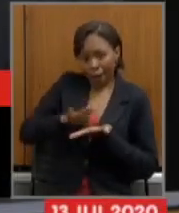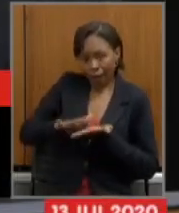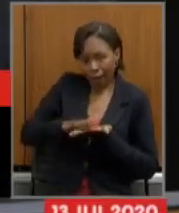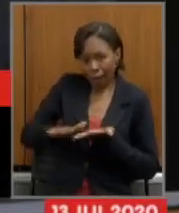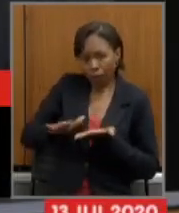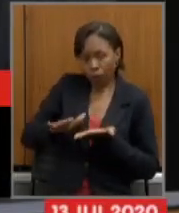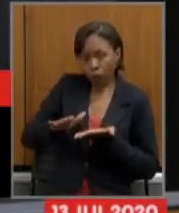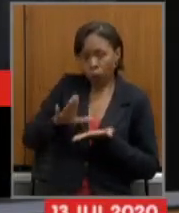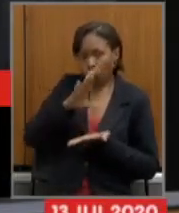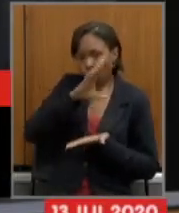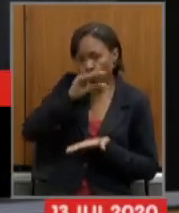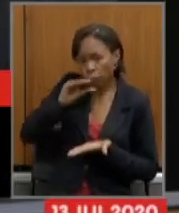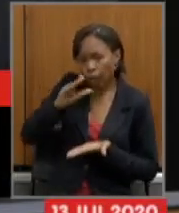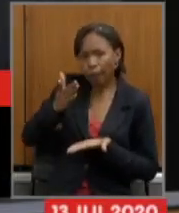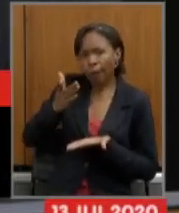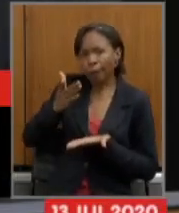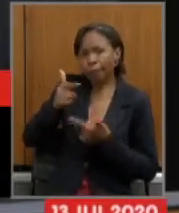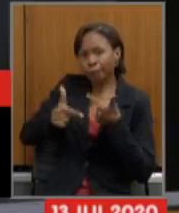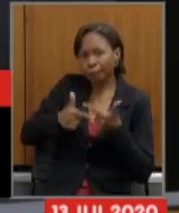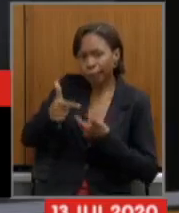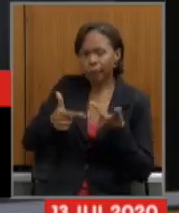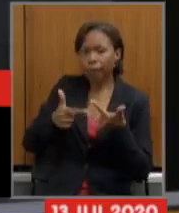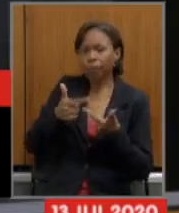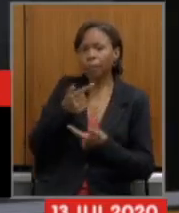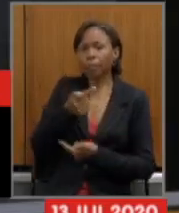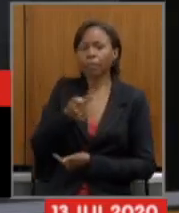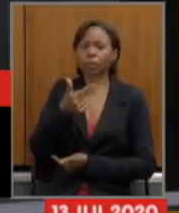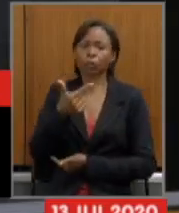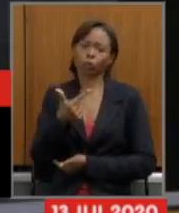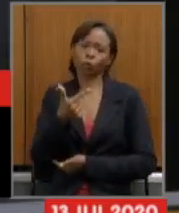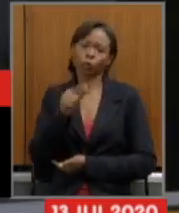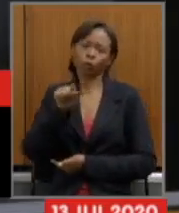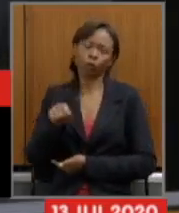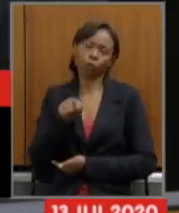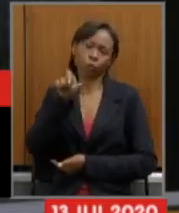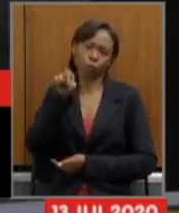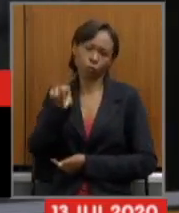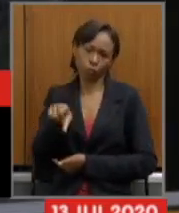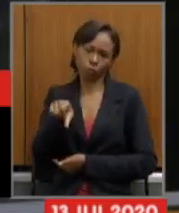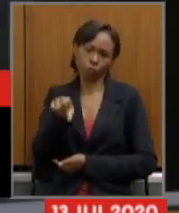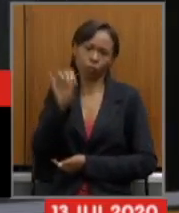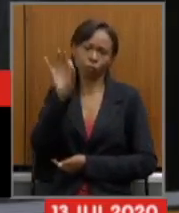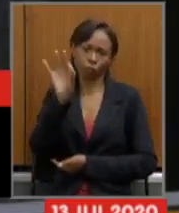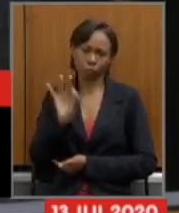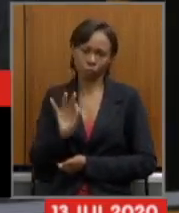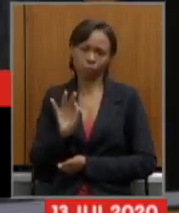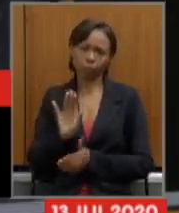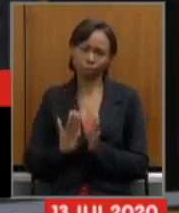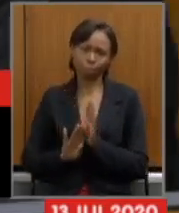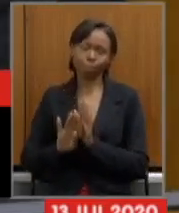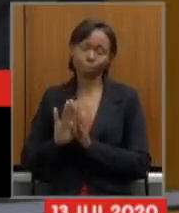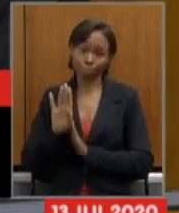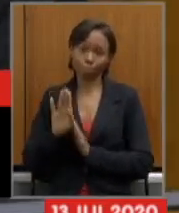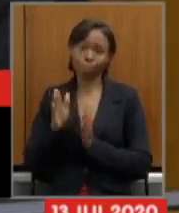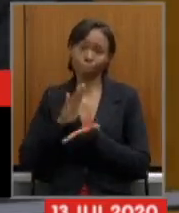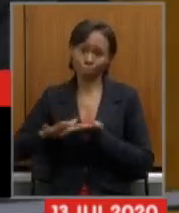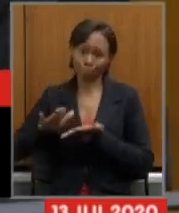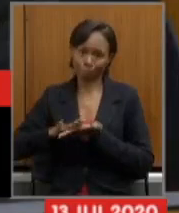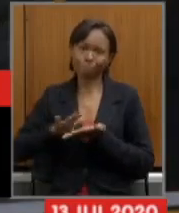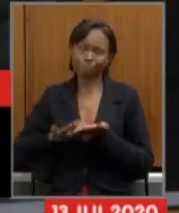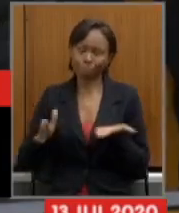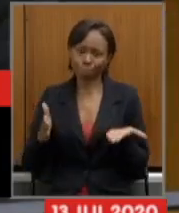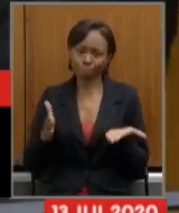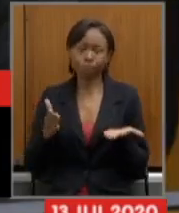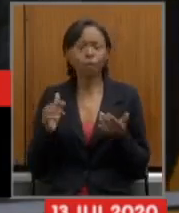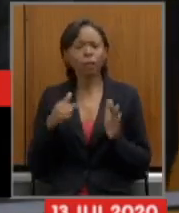72,9%. Isso aí nos mostra, senhores deputados,